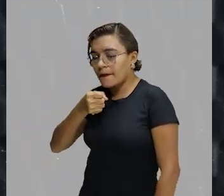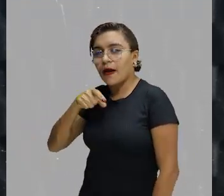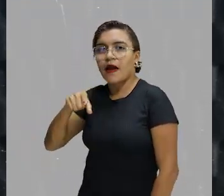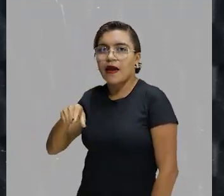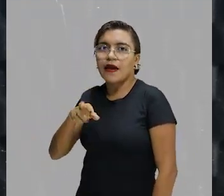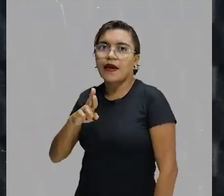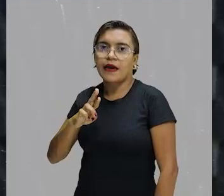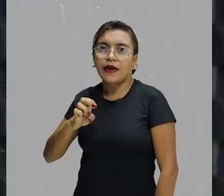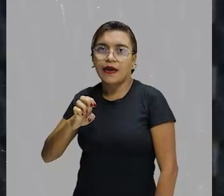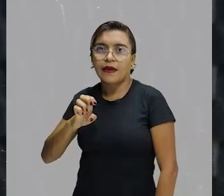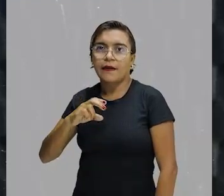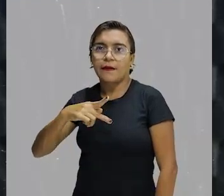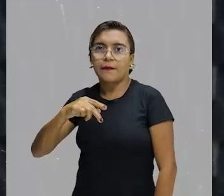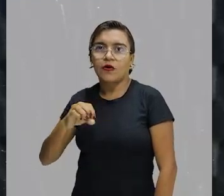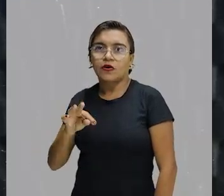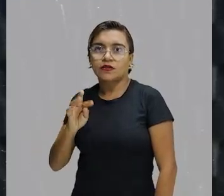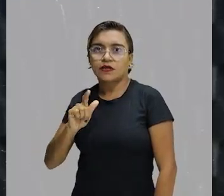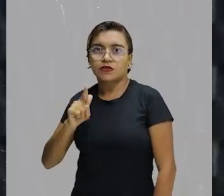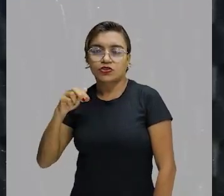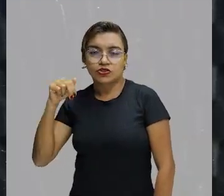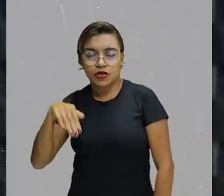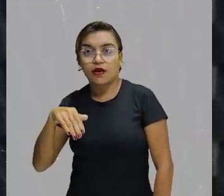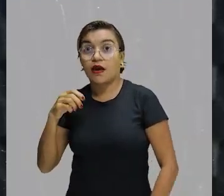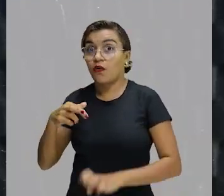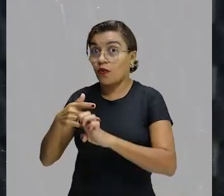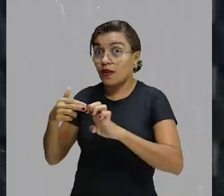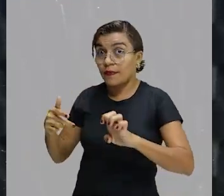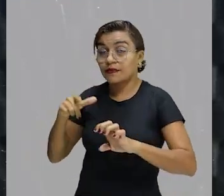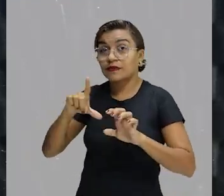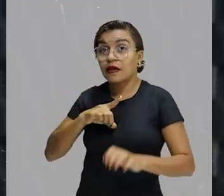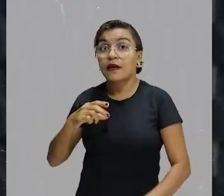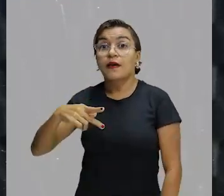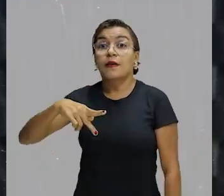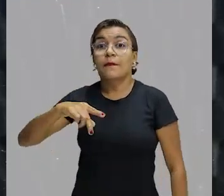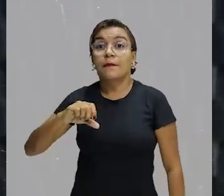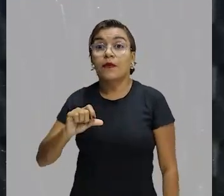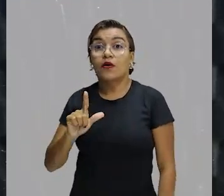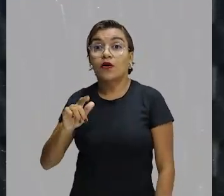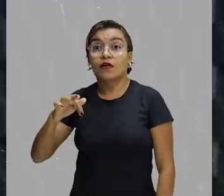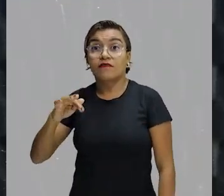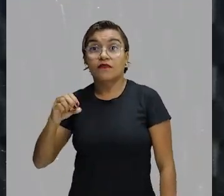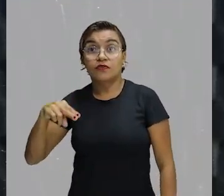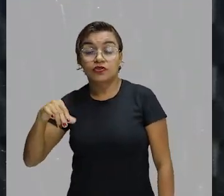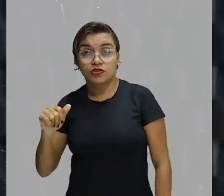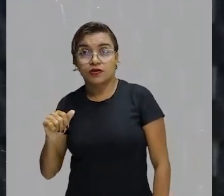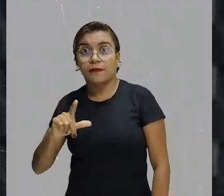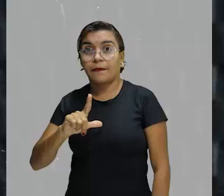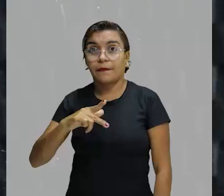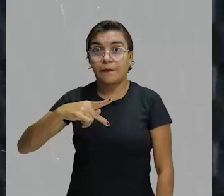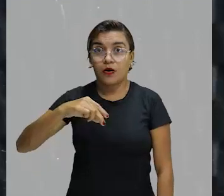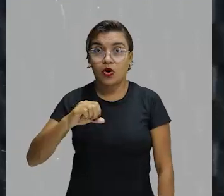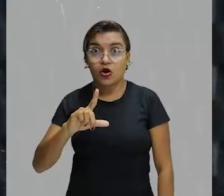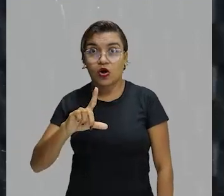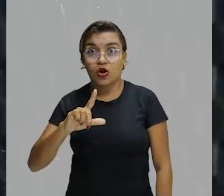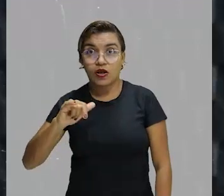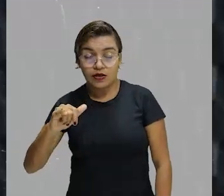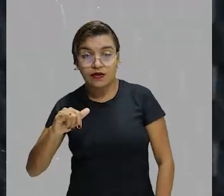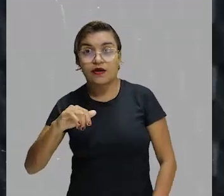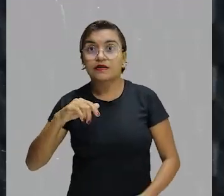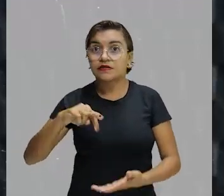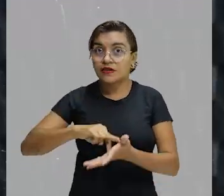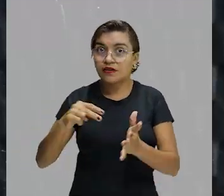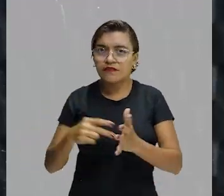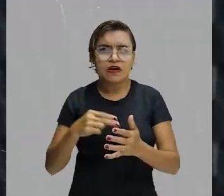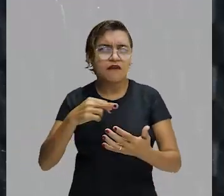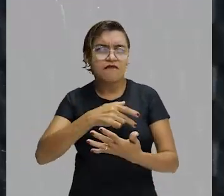reportagem, vocês vão ter o elemento que nós chamamos de polifonia. Poli significa várias, várias vozes ao